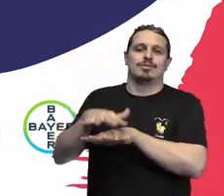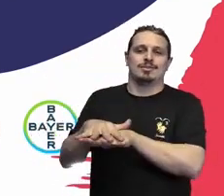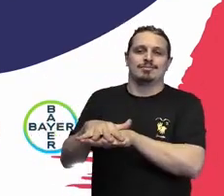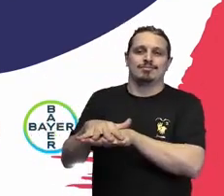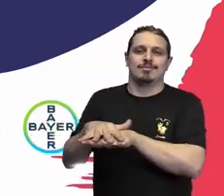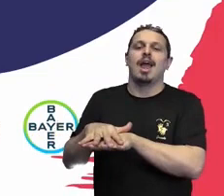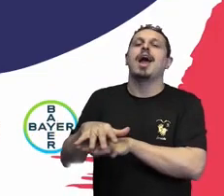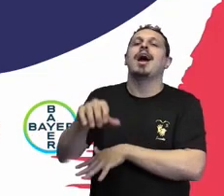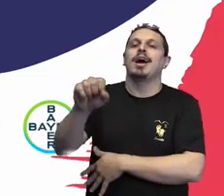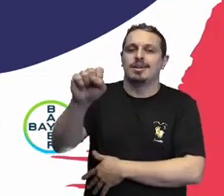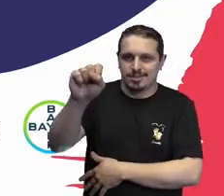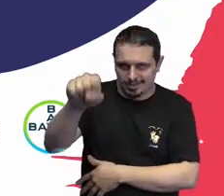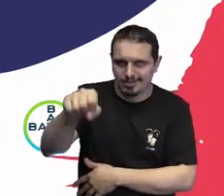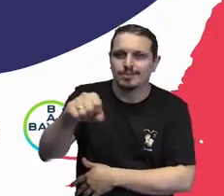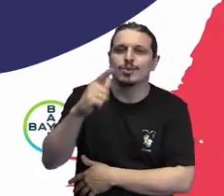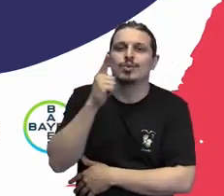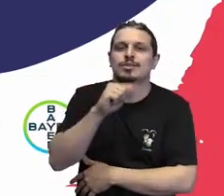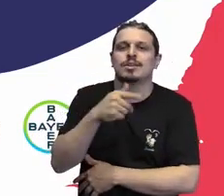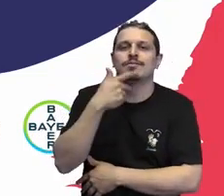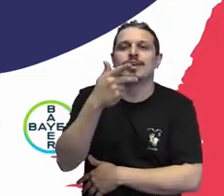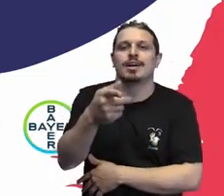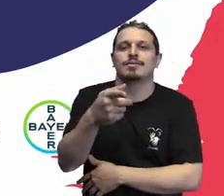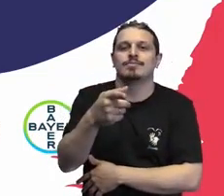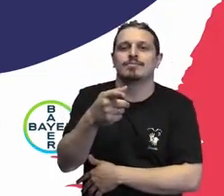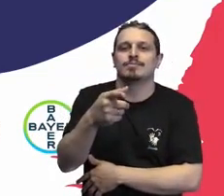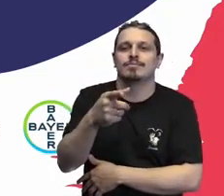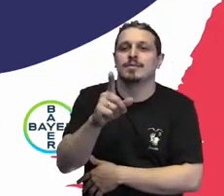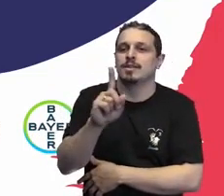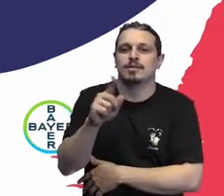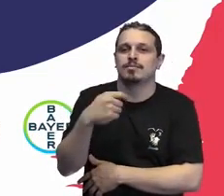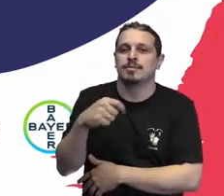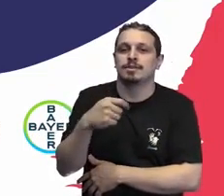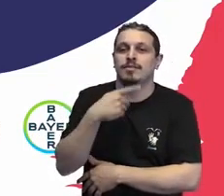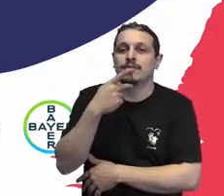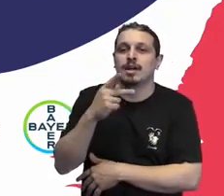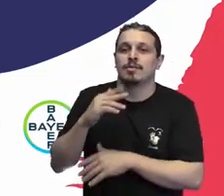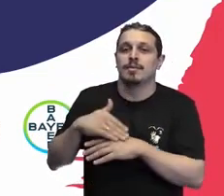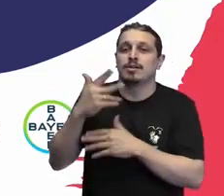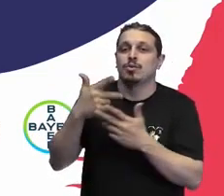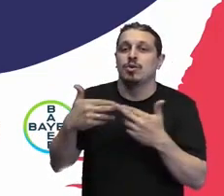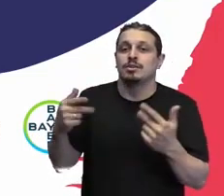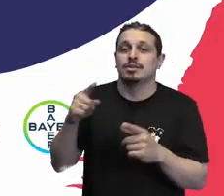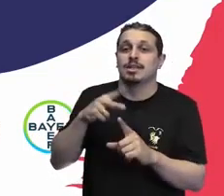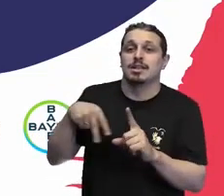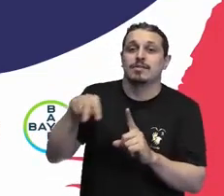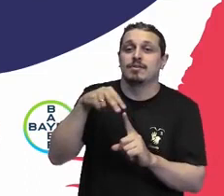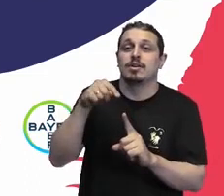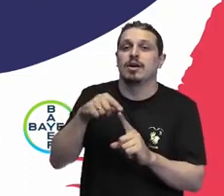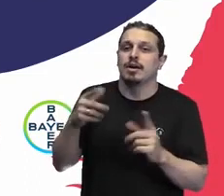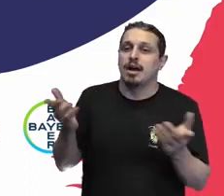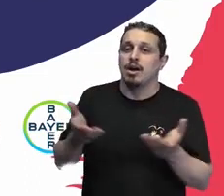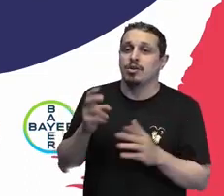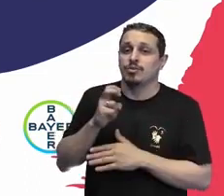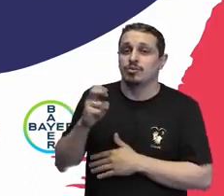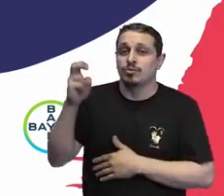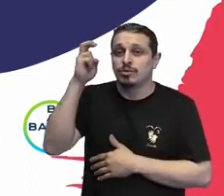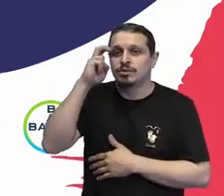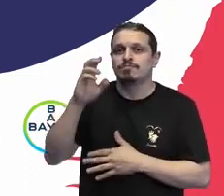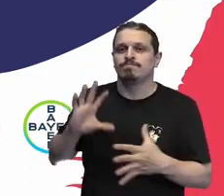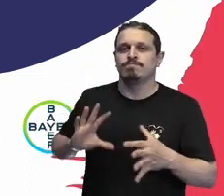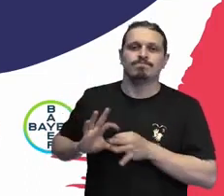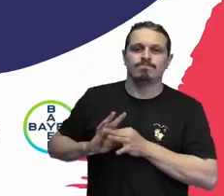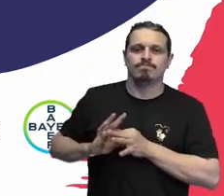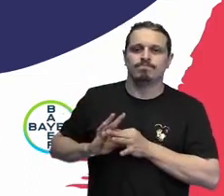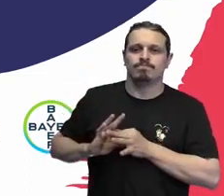algum dia que eu não preciso mais ter ações afirmativas porque a cultura daquela organização ela já está consolidada em termos de